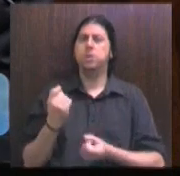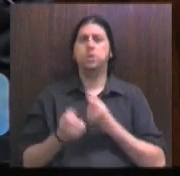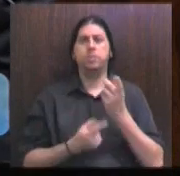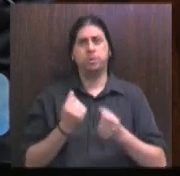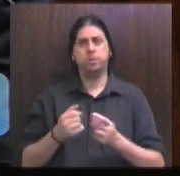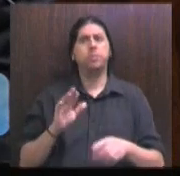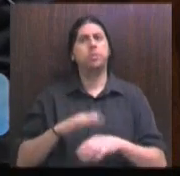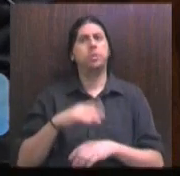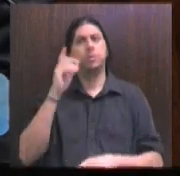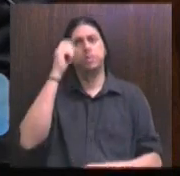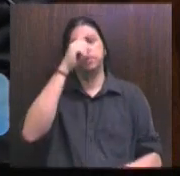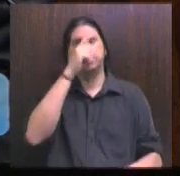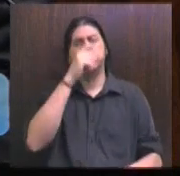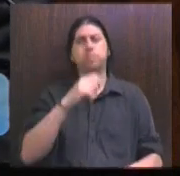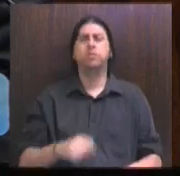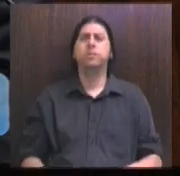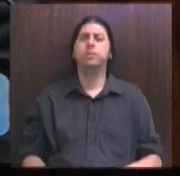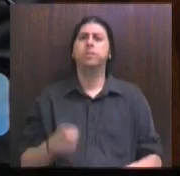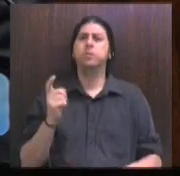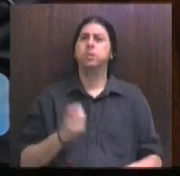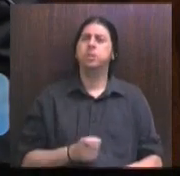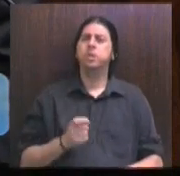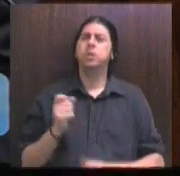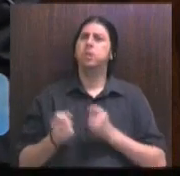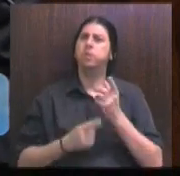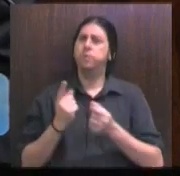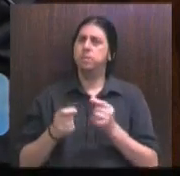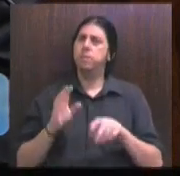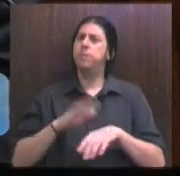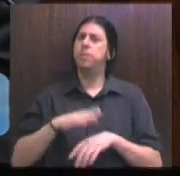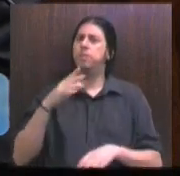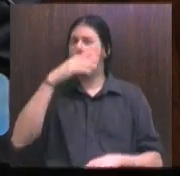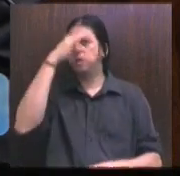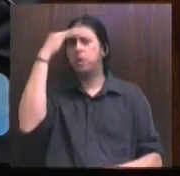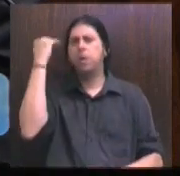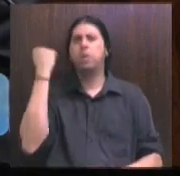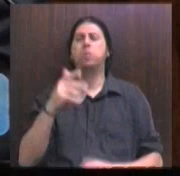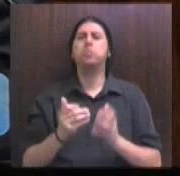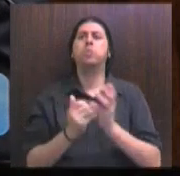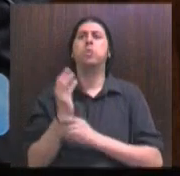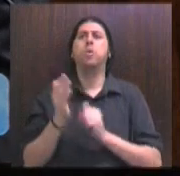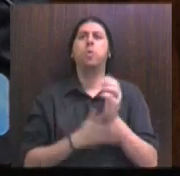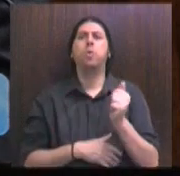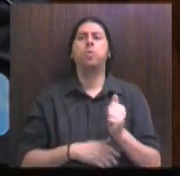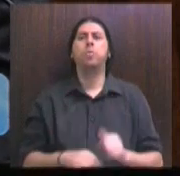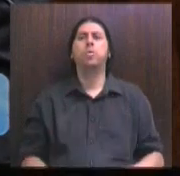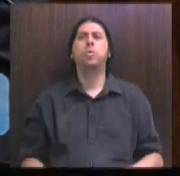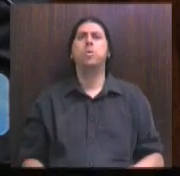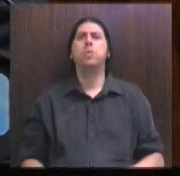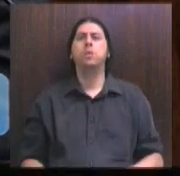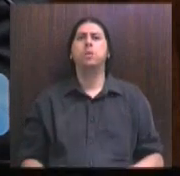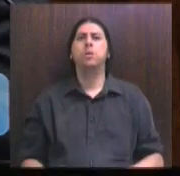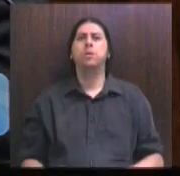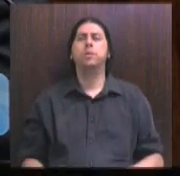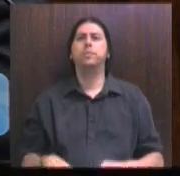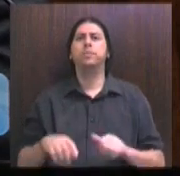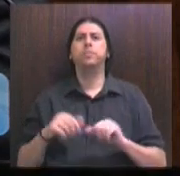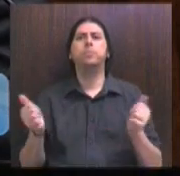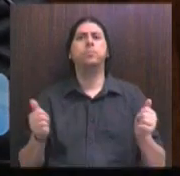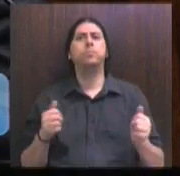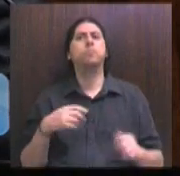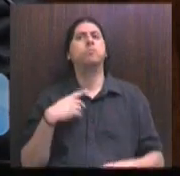difíceis, serão cada vez mais árduas. O desmonte, ele